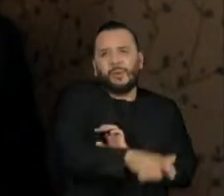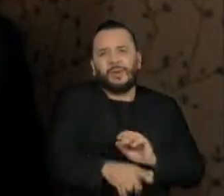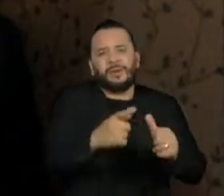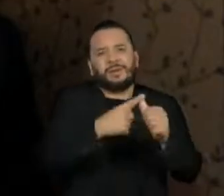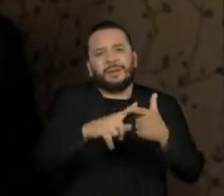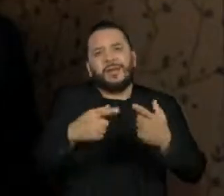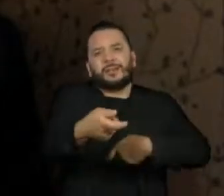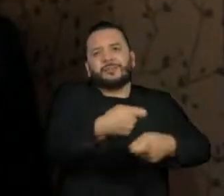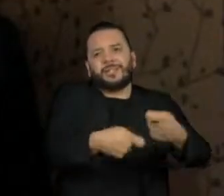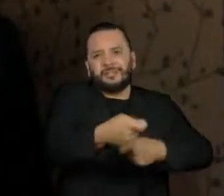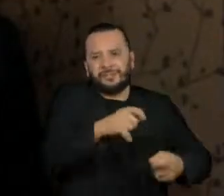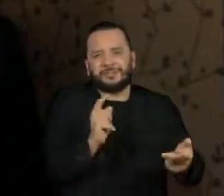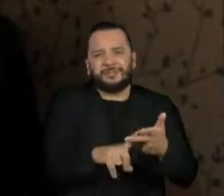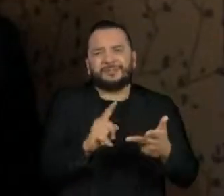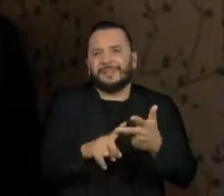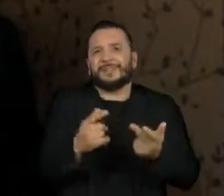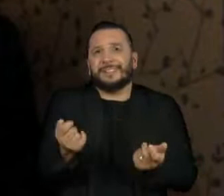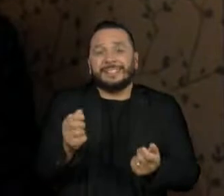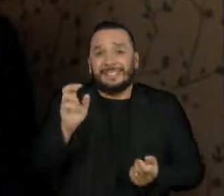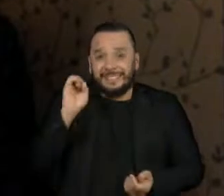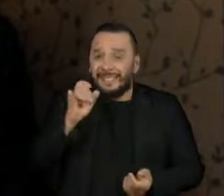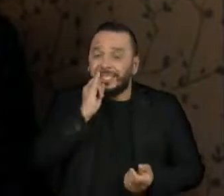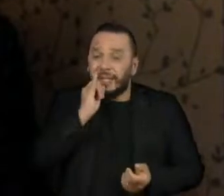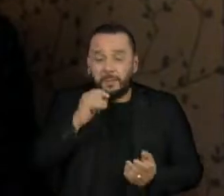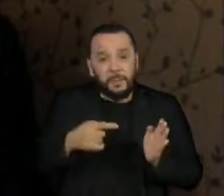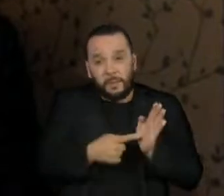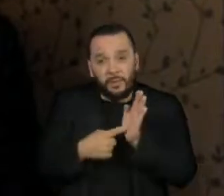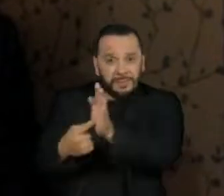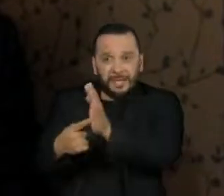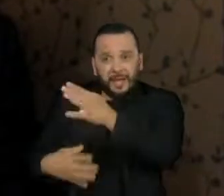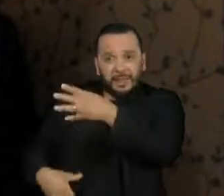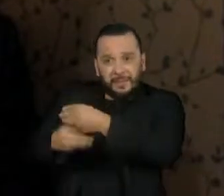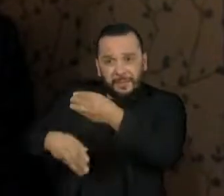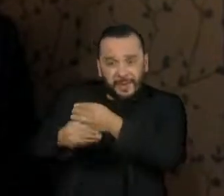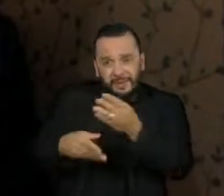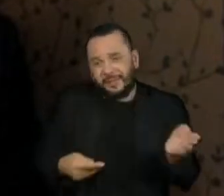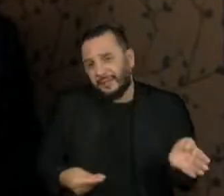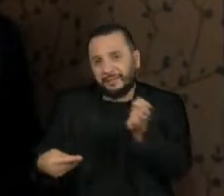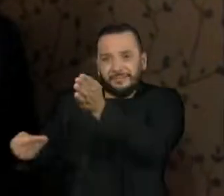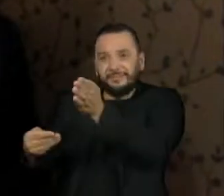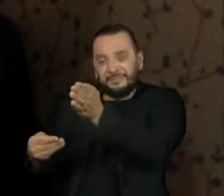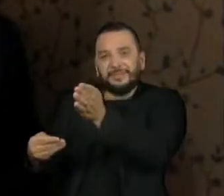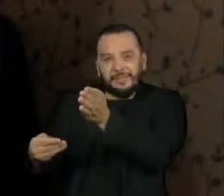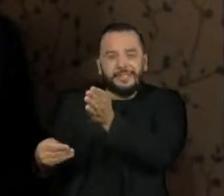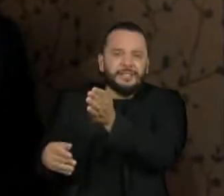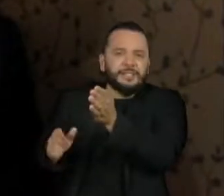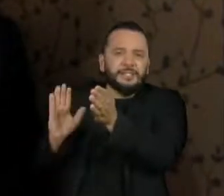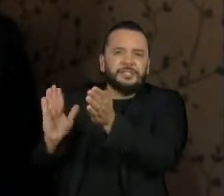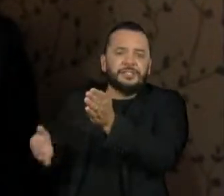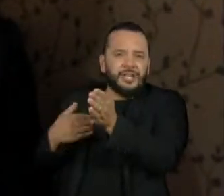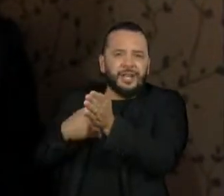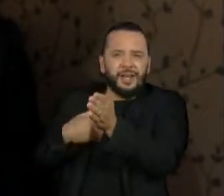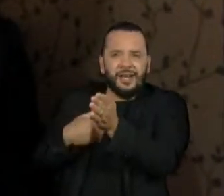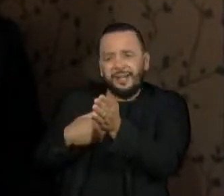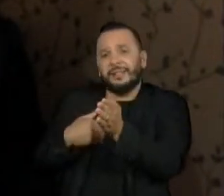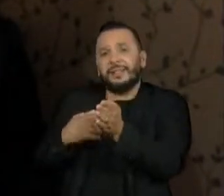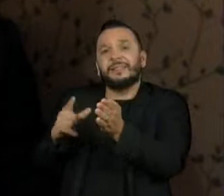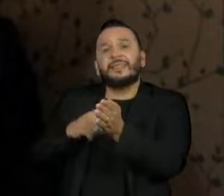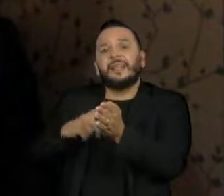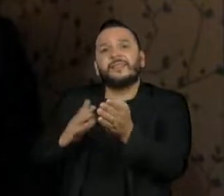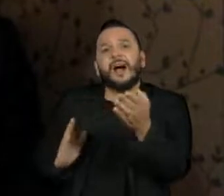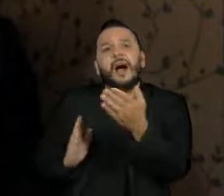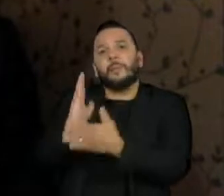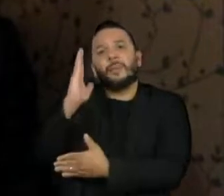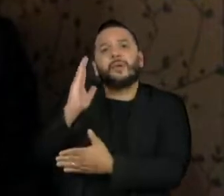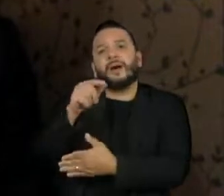administrativa da Casa, eu não tenho dúvida de que se foi apresentada uma emenda e a partir disso uma emenda aglutinativa, isso teve um parecer do